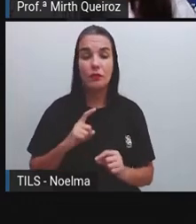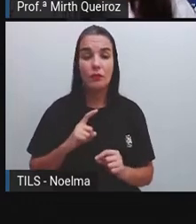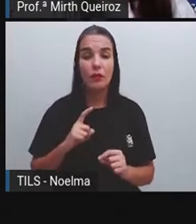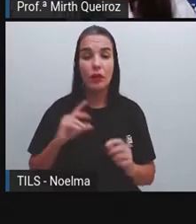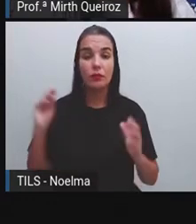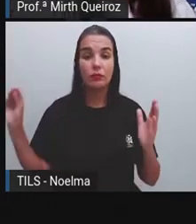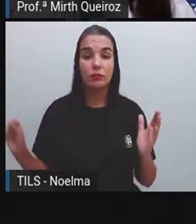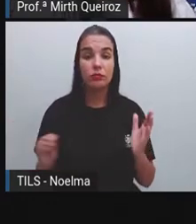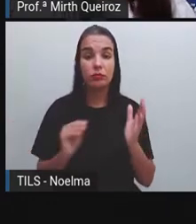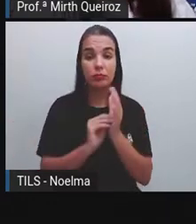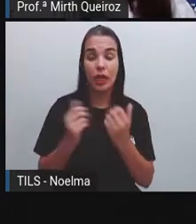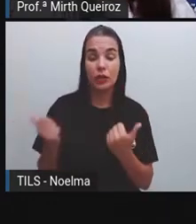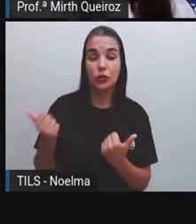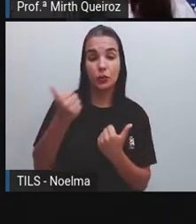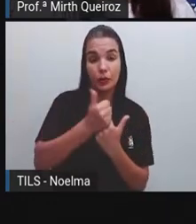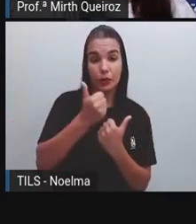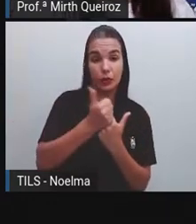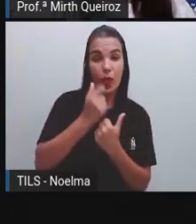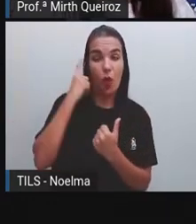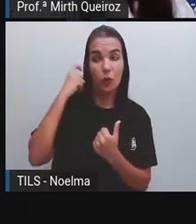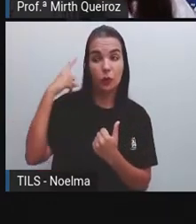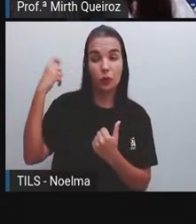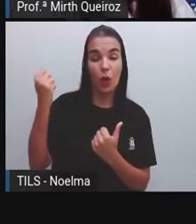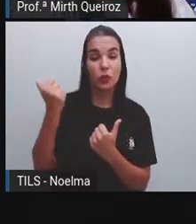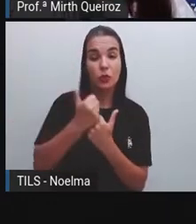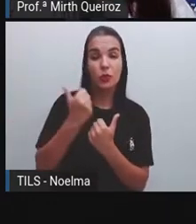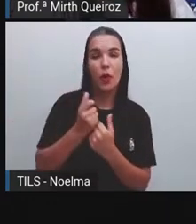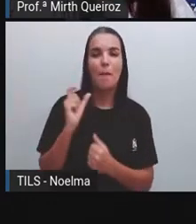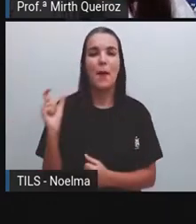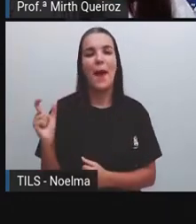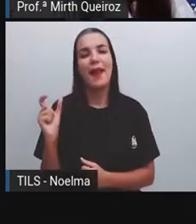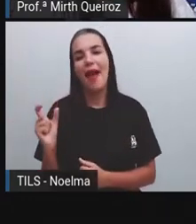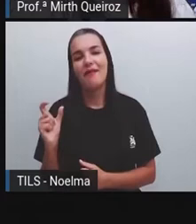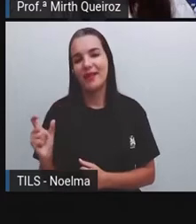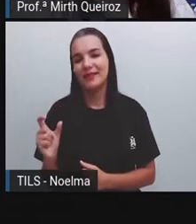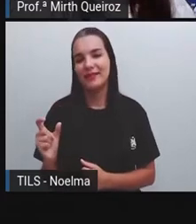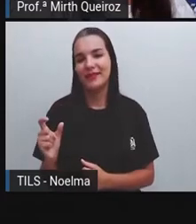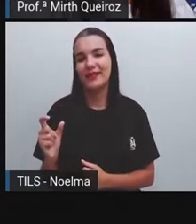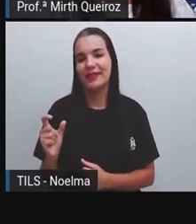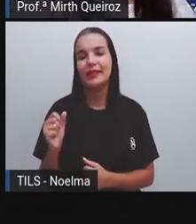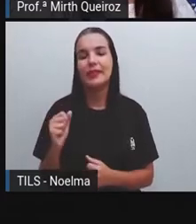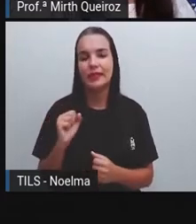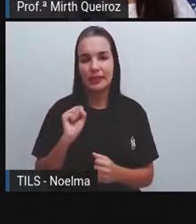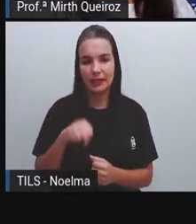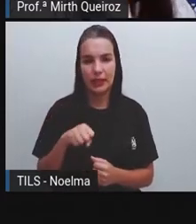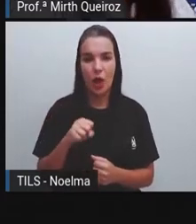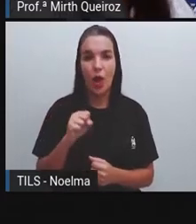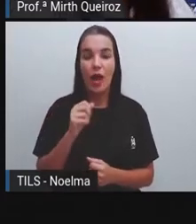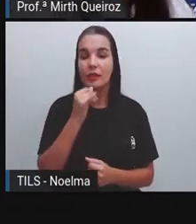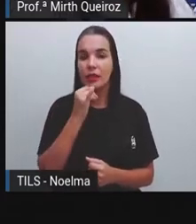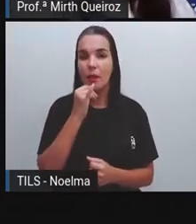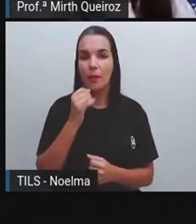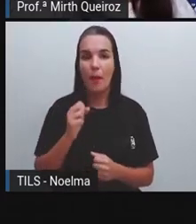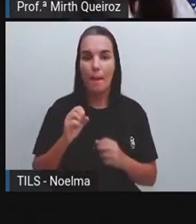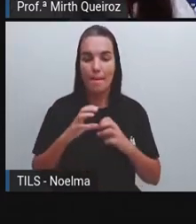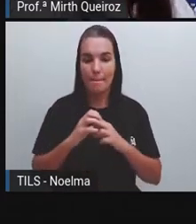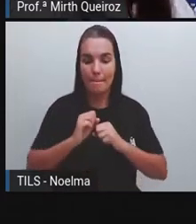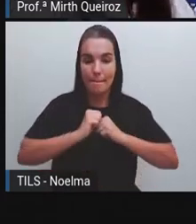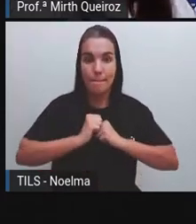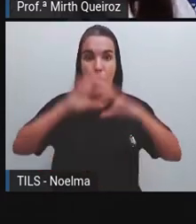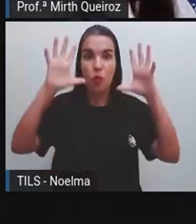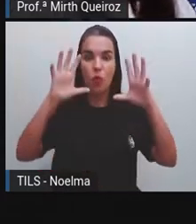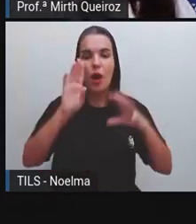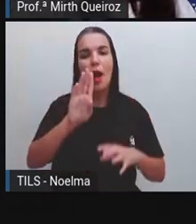dos sons que são produzidos ou por pessoas, ou por animais, ou até mesmo pelo ambiente. Como bum, pou,